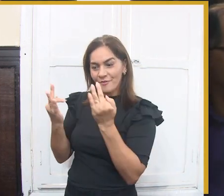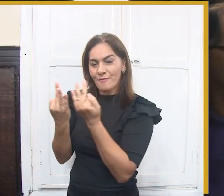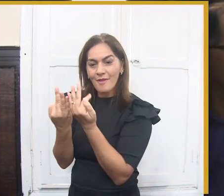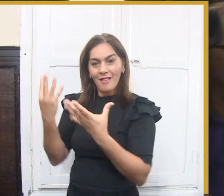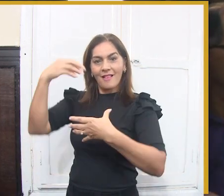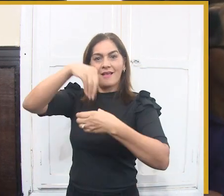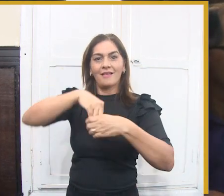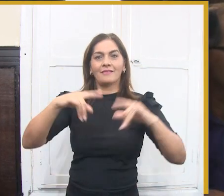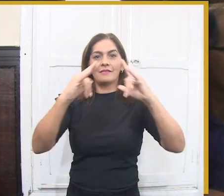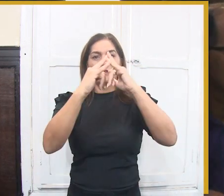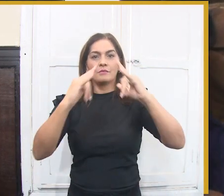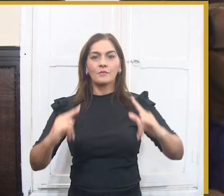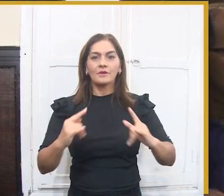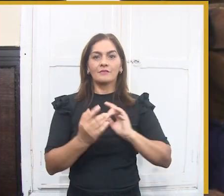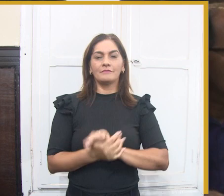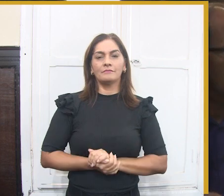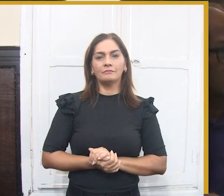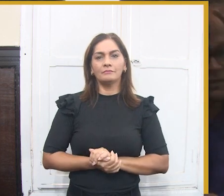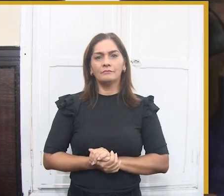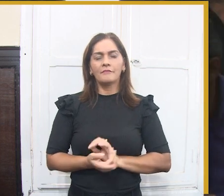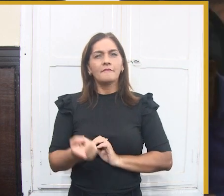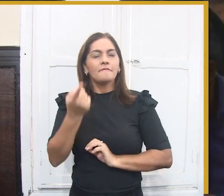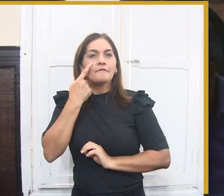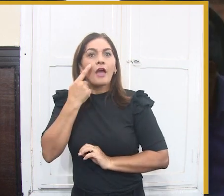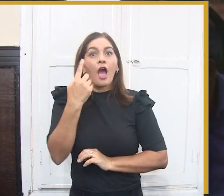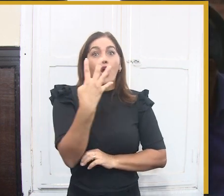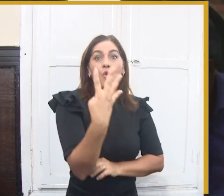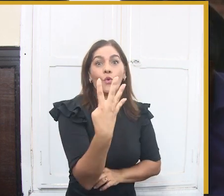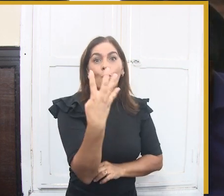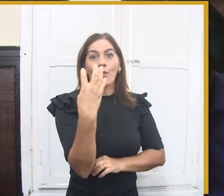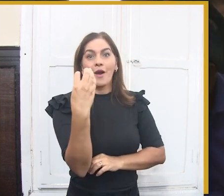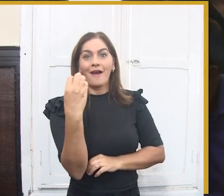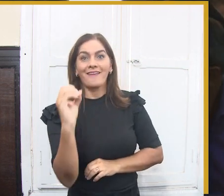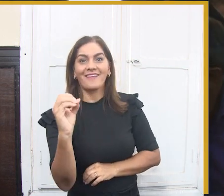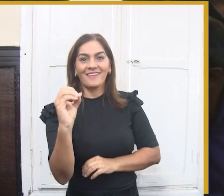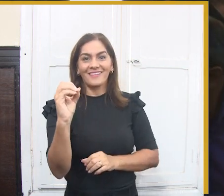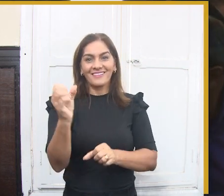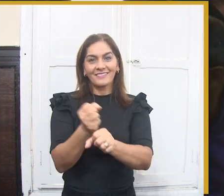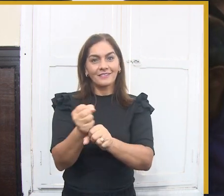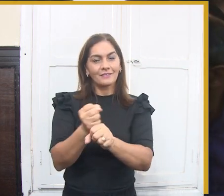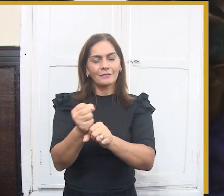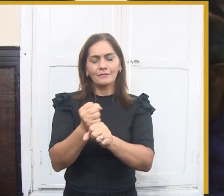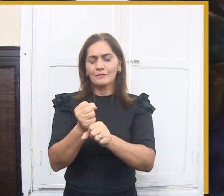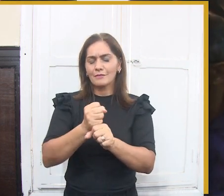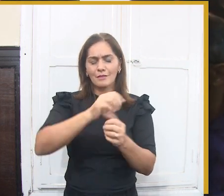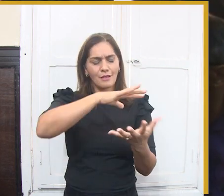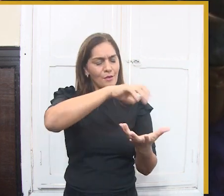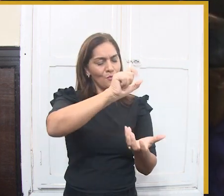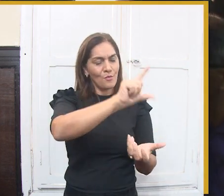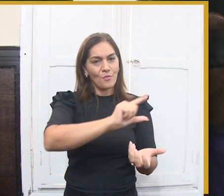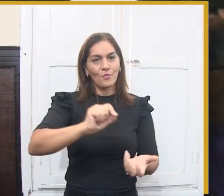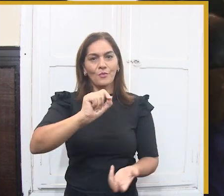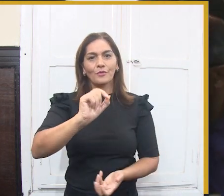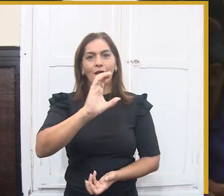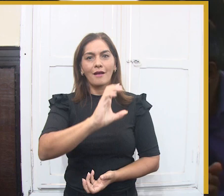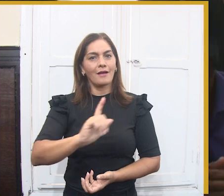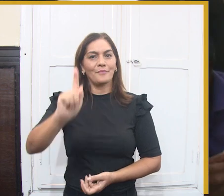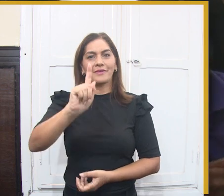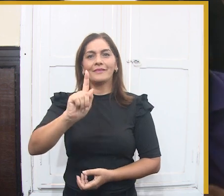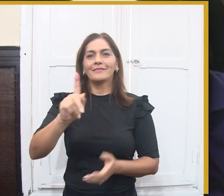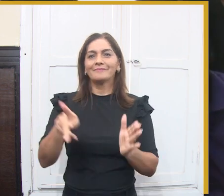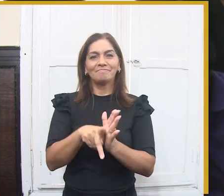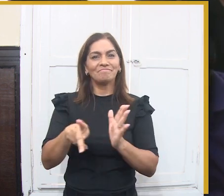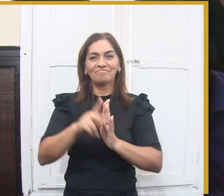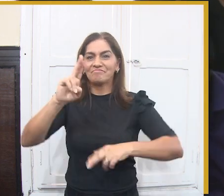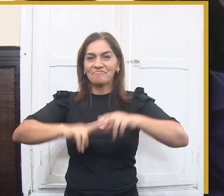anos de cultura e tradição. É um momento de festa, alegria e de se emocionar com